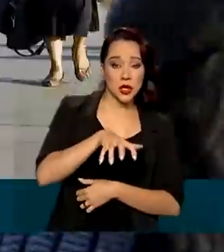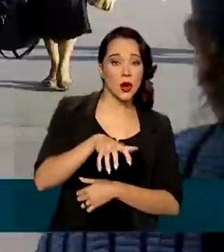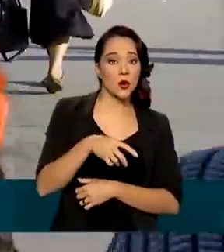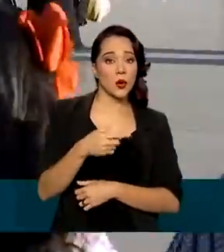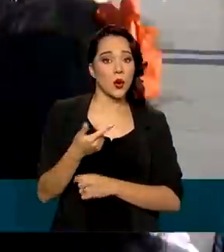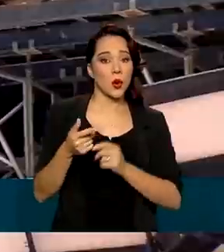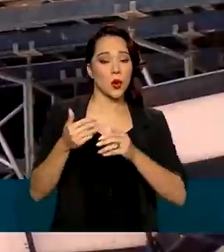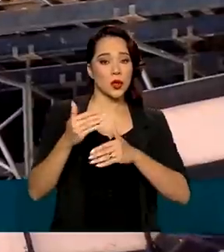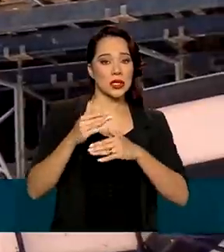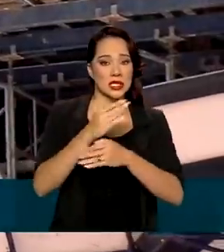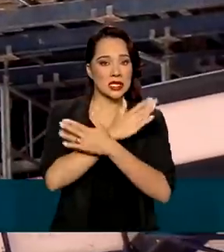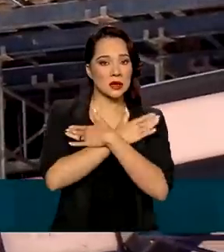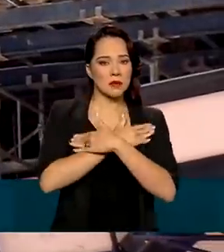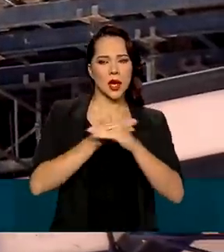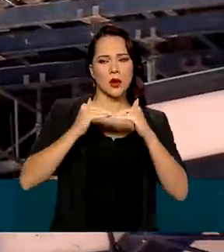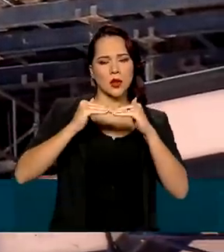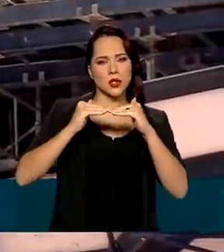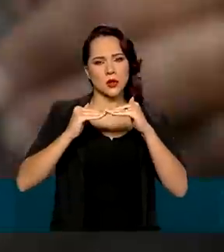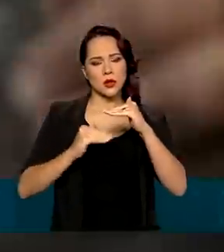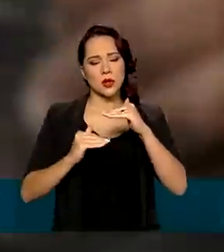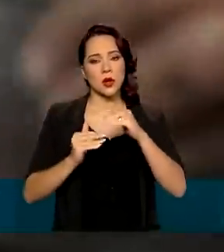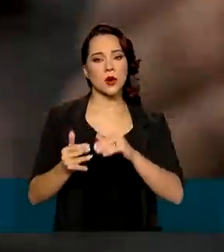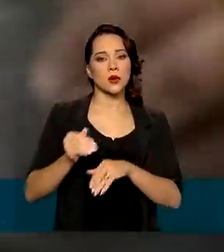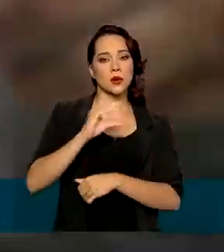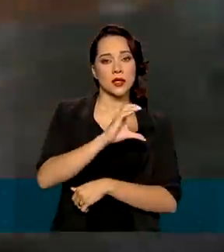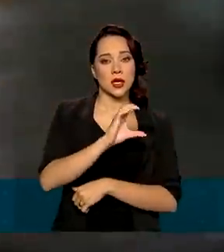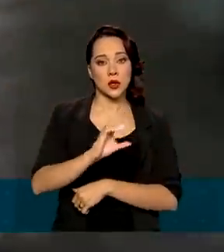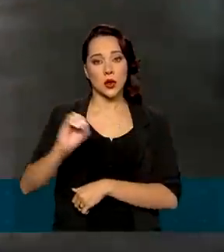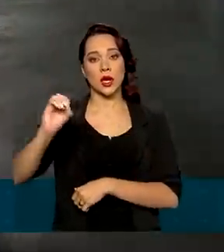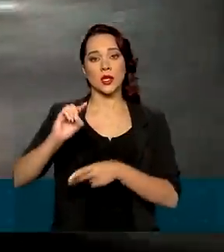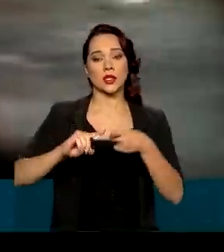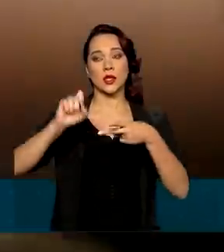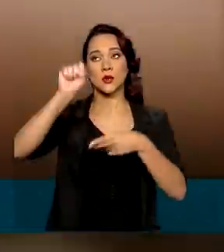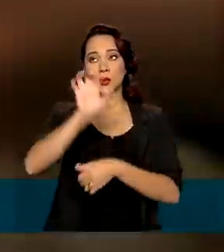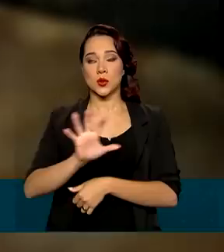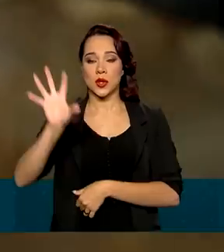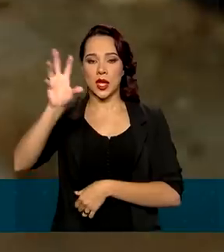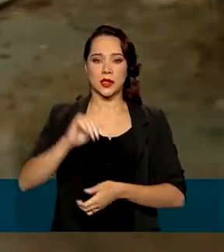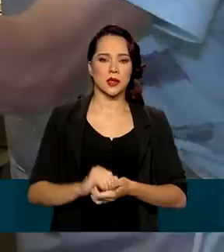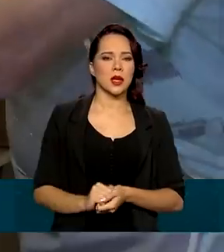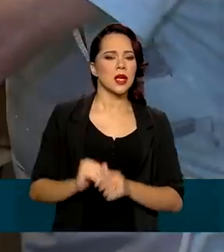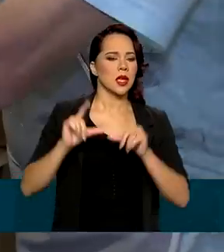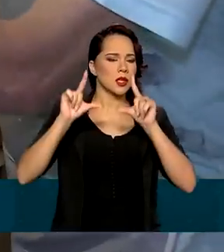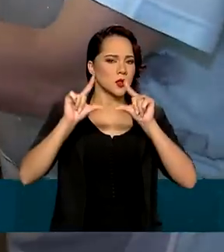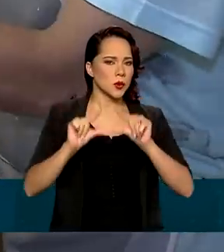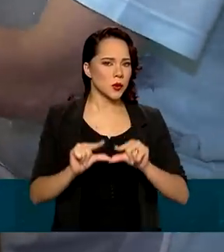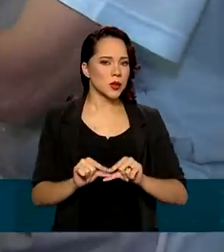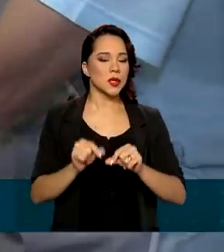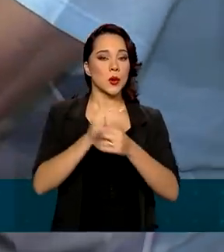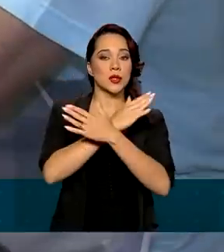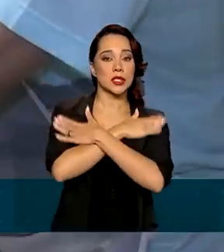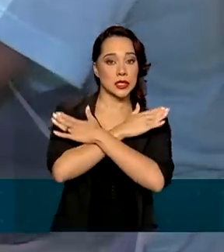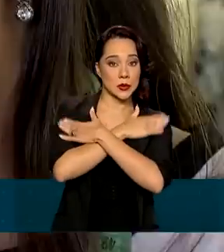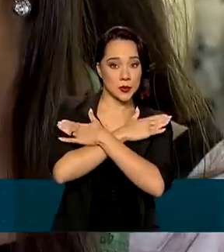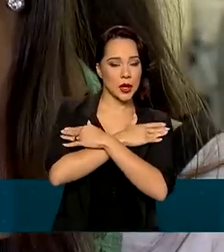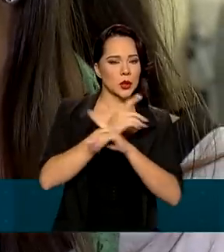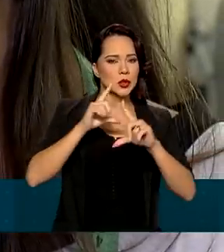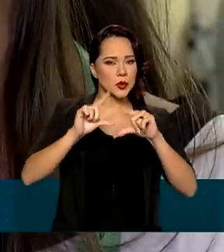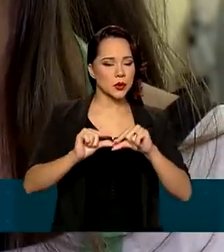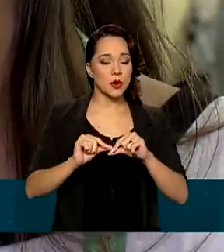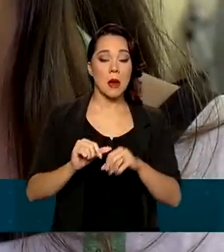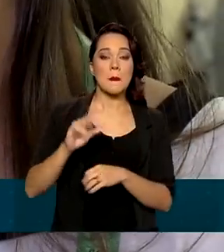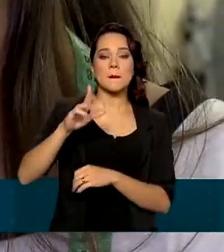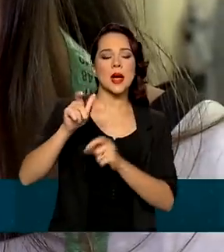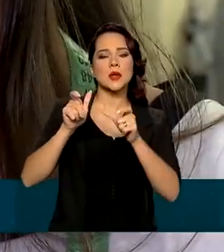recuo do desemprego foi mais intenso no centro-oeste e no sudeste. E essa redução da taxa de desocupação foi